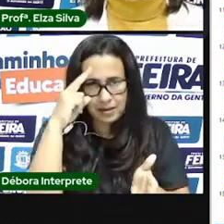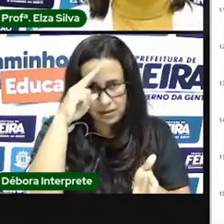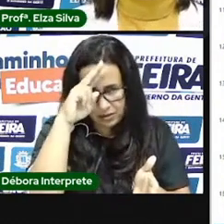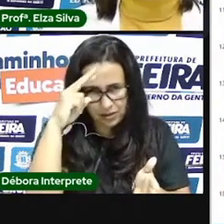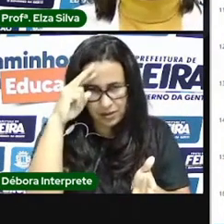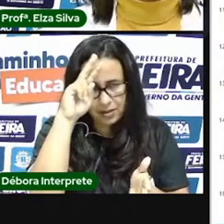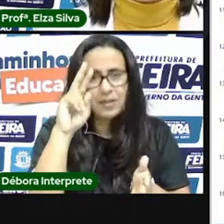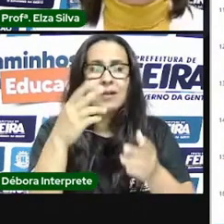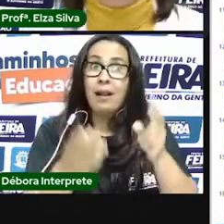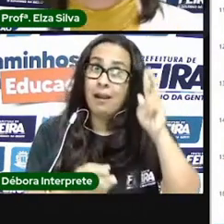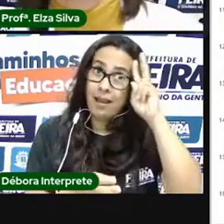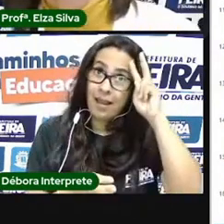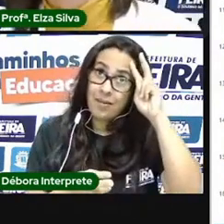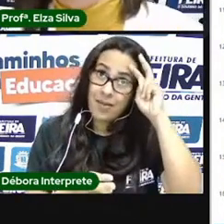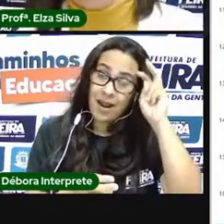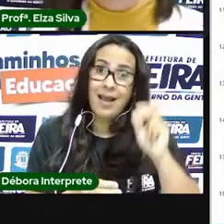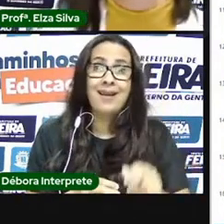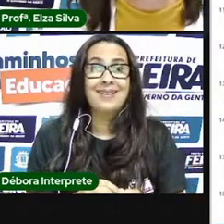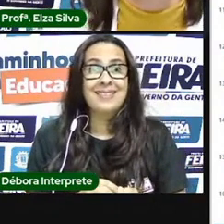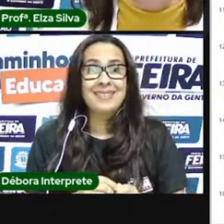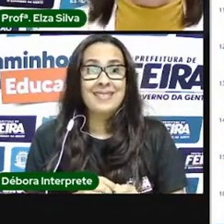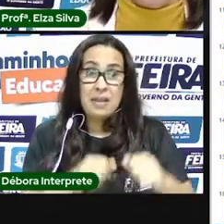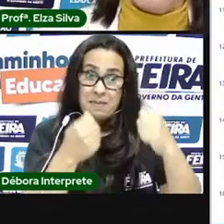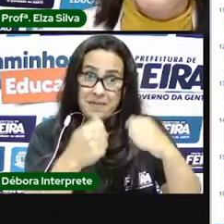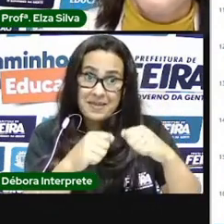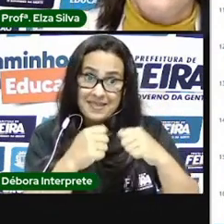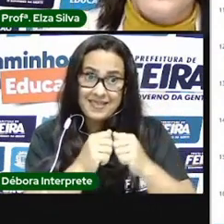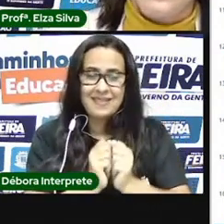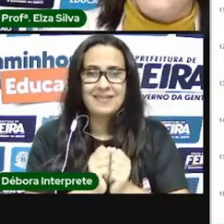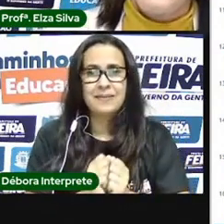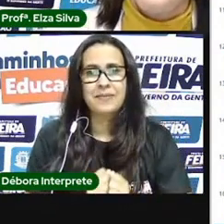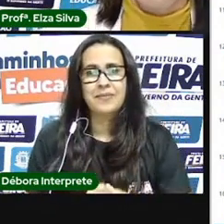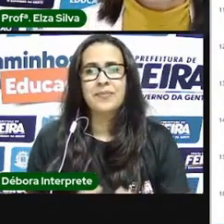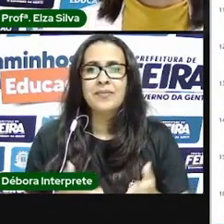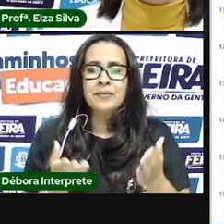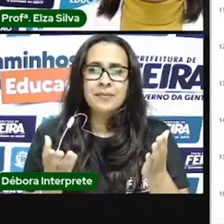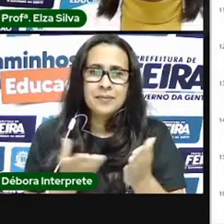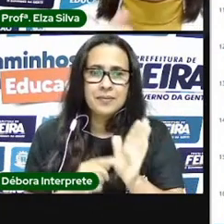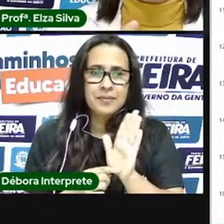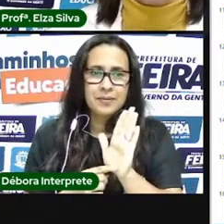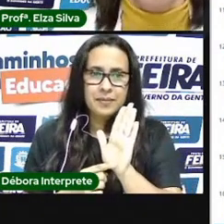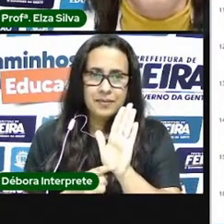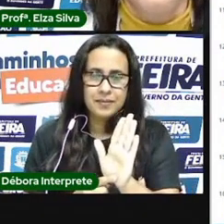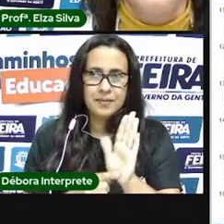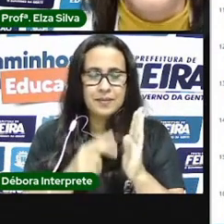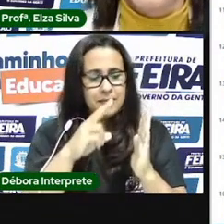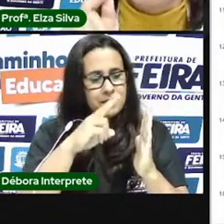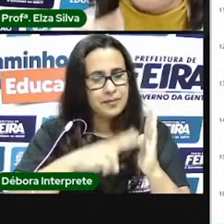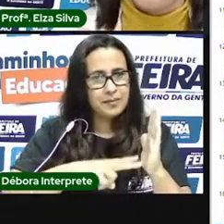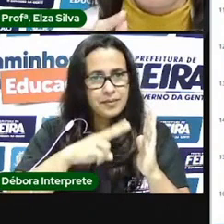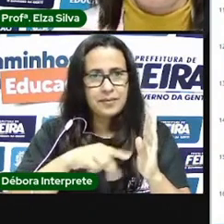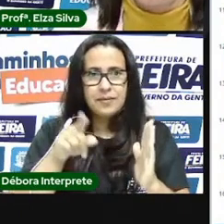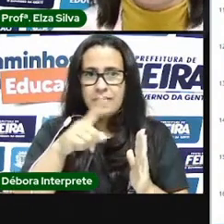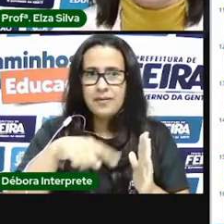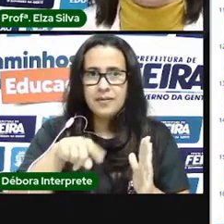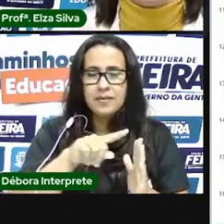olhem um exemplo de história em quadrinhos vou ler junto com vocês mas eu quero que junto comigo vocês